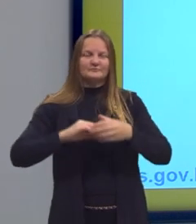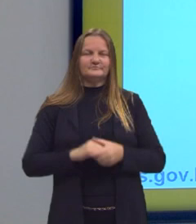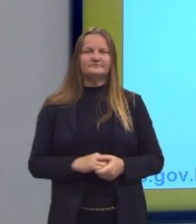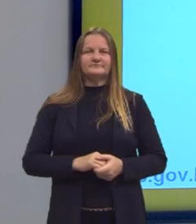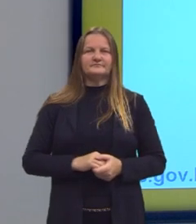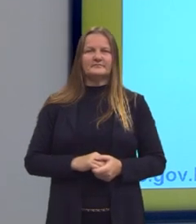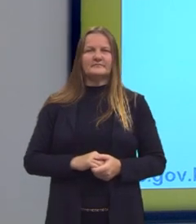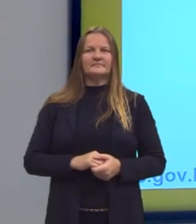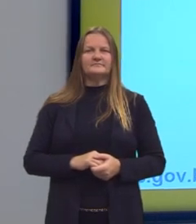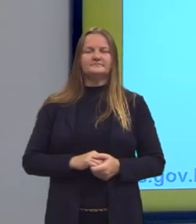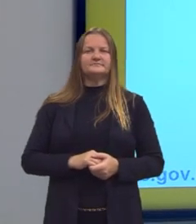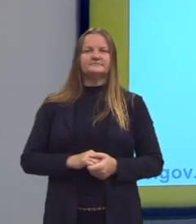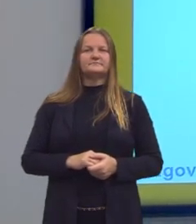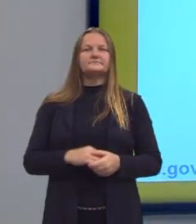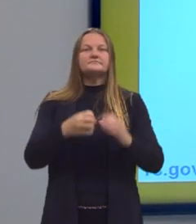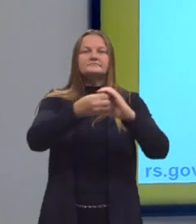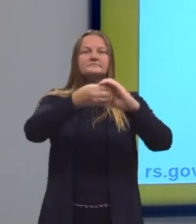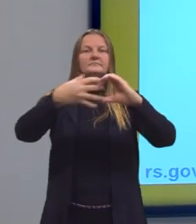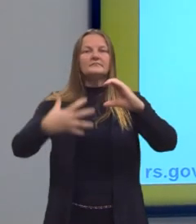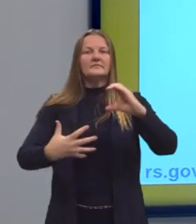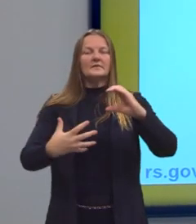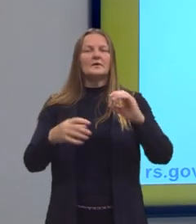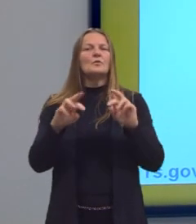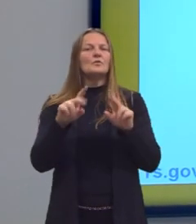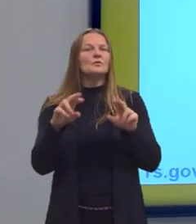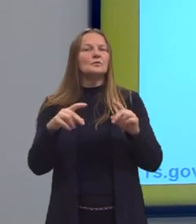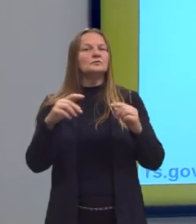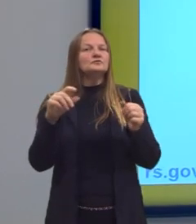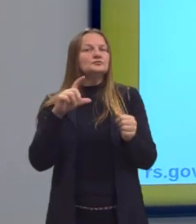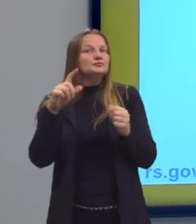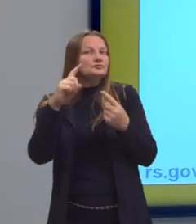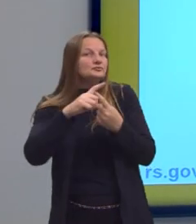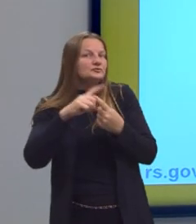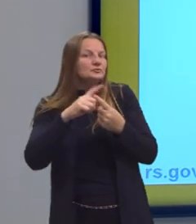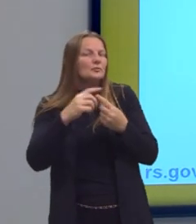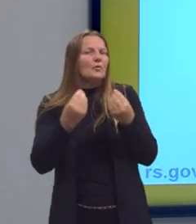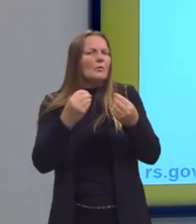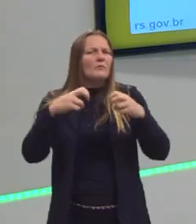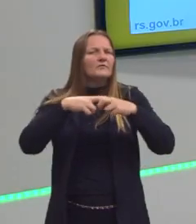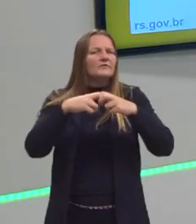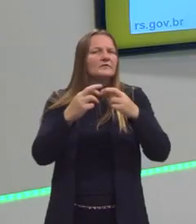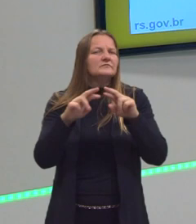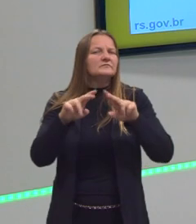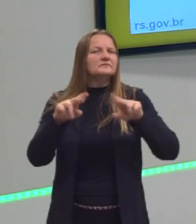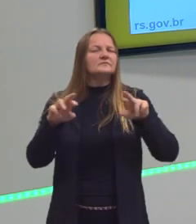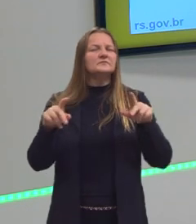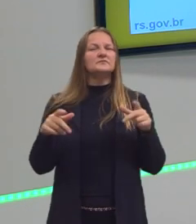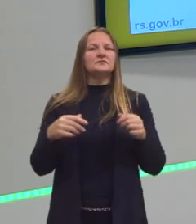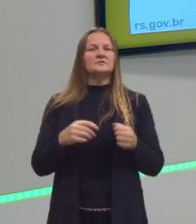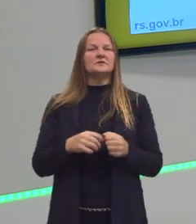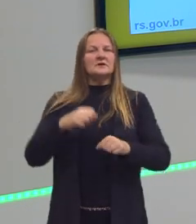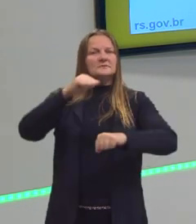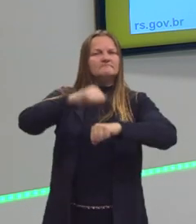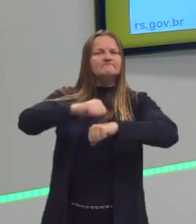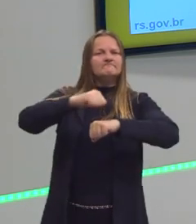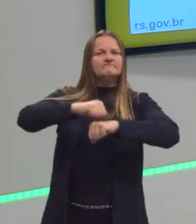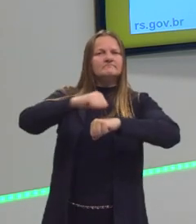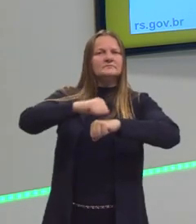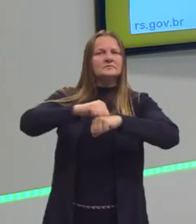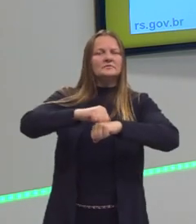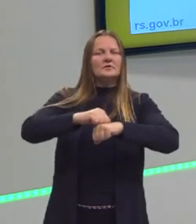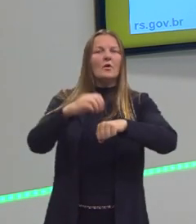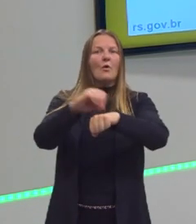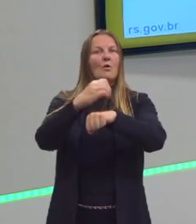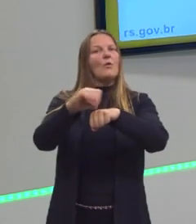Elas também são classificadas conforme o estado físico. O exemplo de uma solução sólida é o ouro